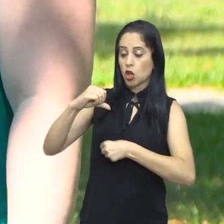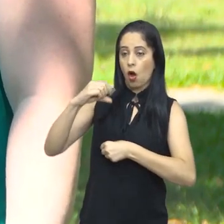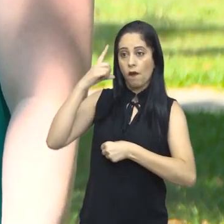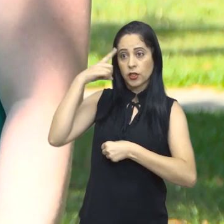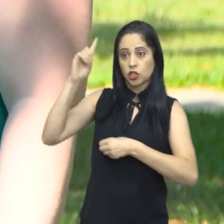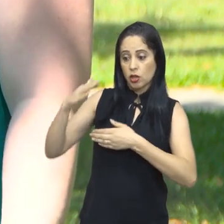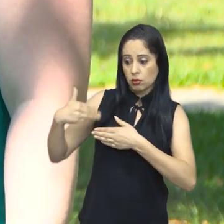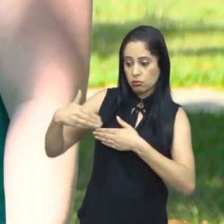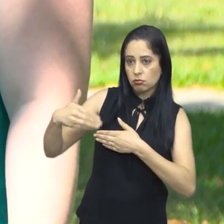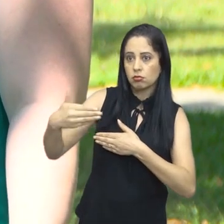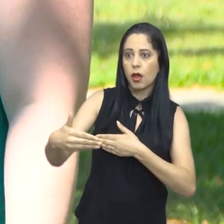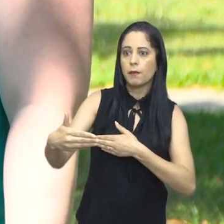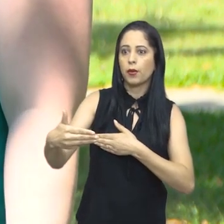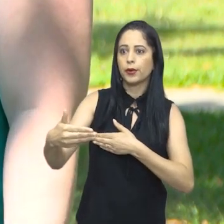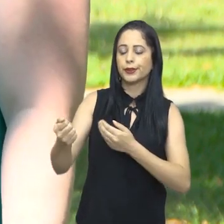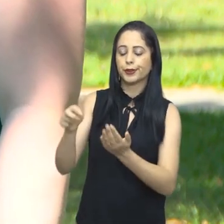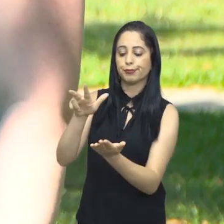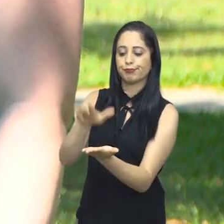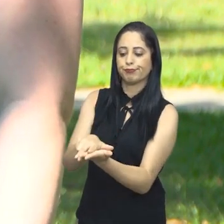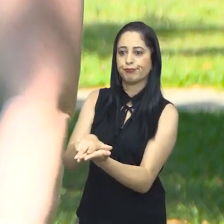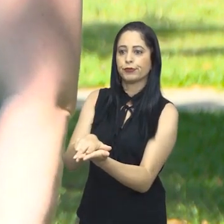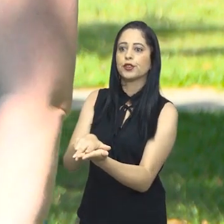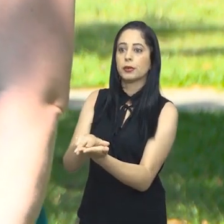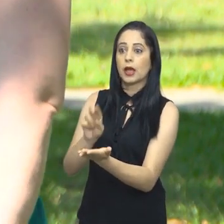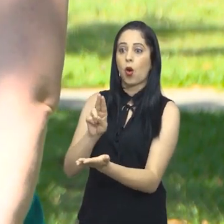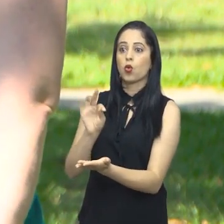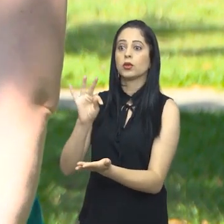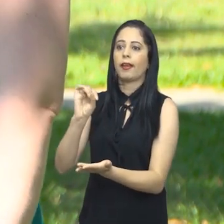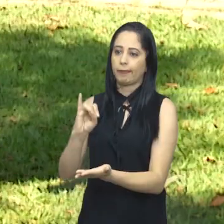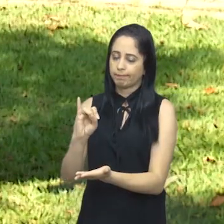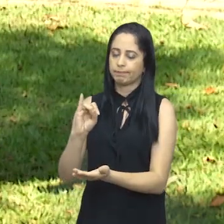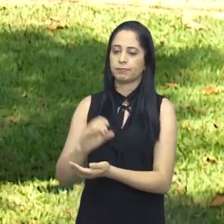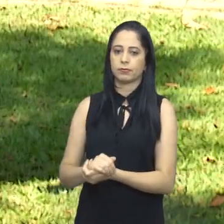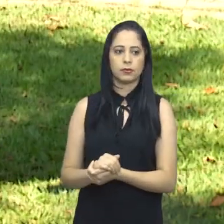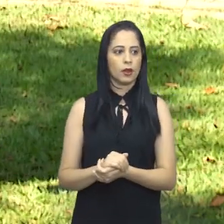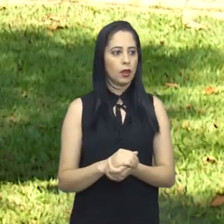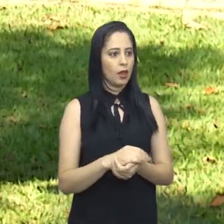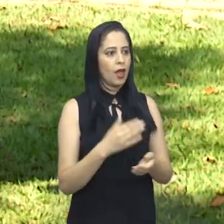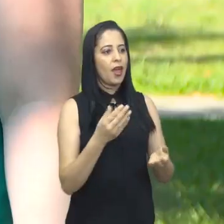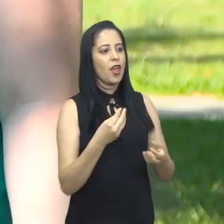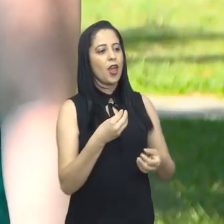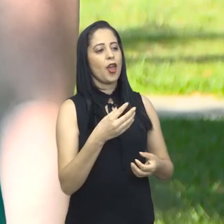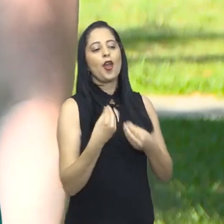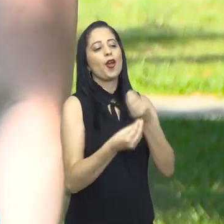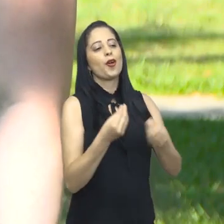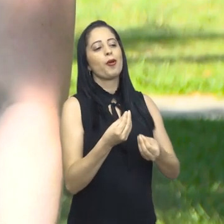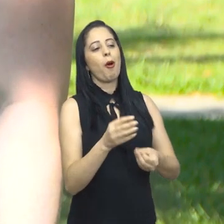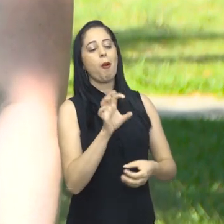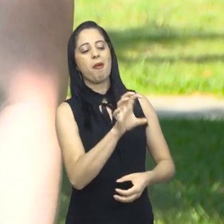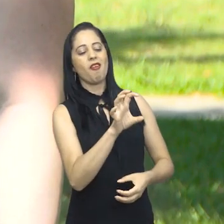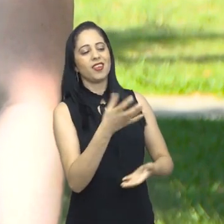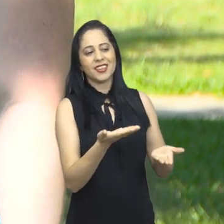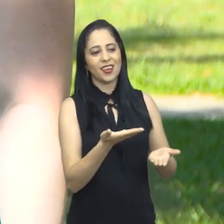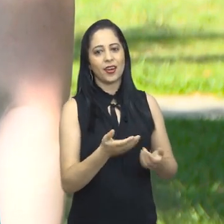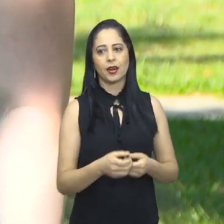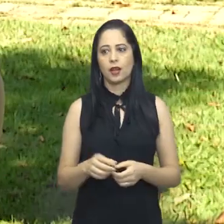nove dias e eu precisei ser hospitalizada e fui direto para a UTI. Como você está agora? Agora eu estou 100% recuperada.